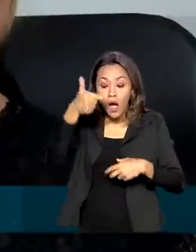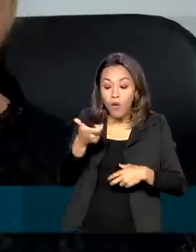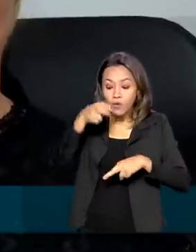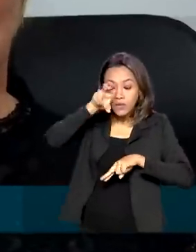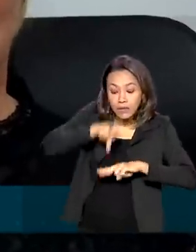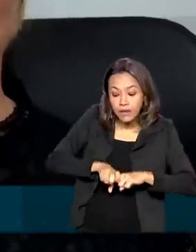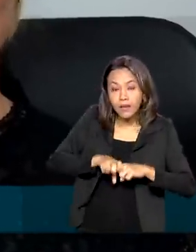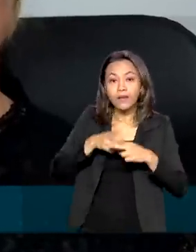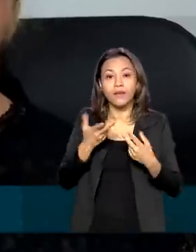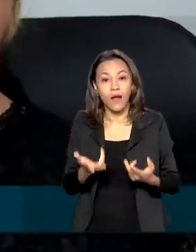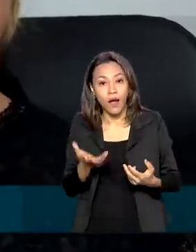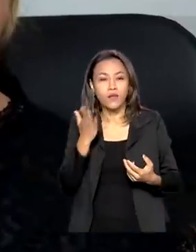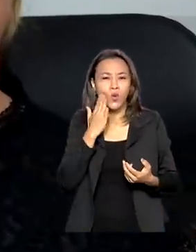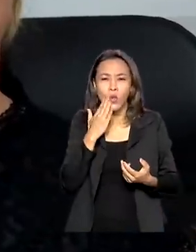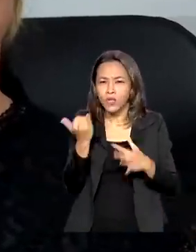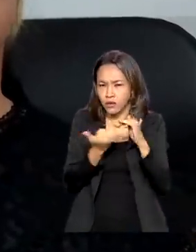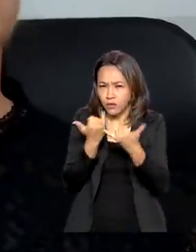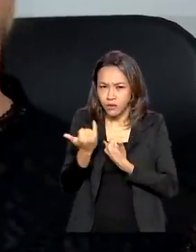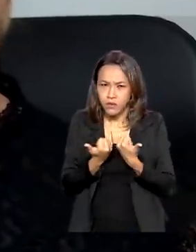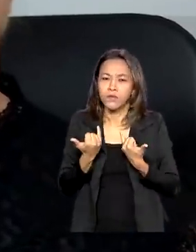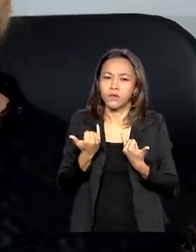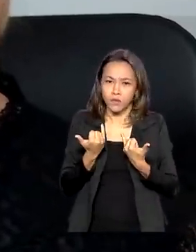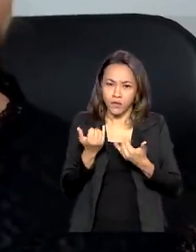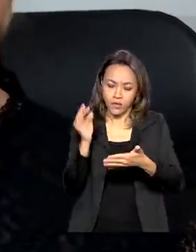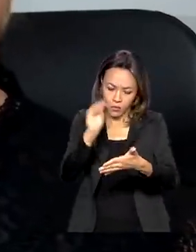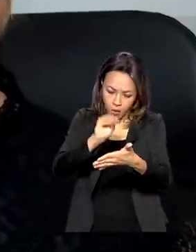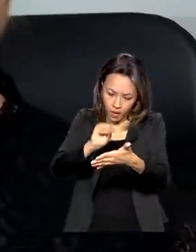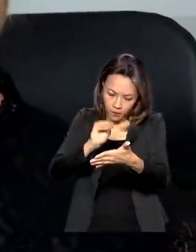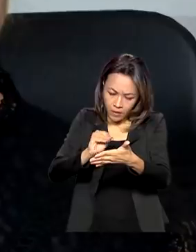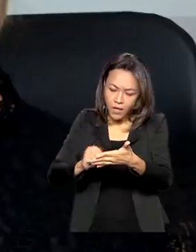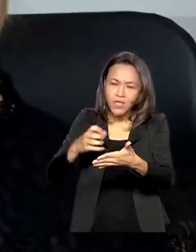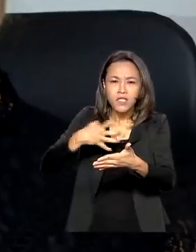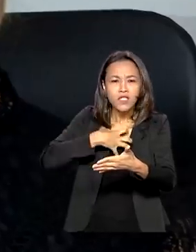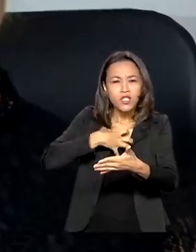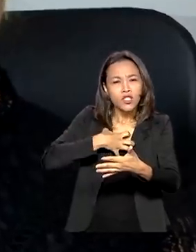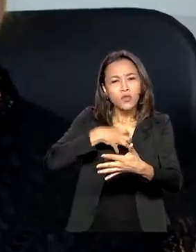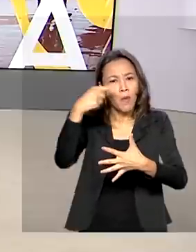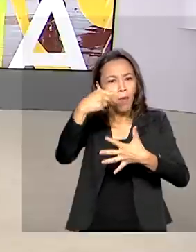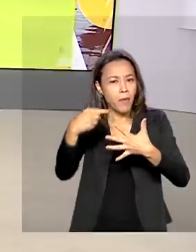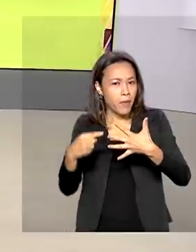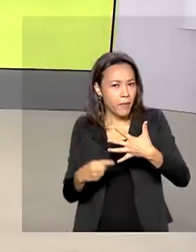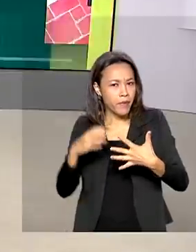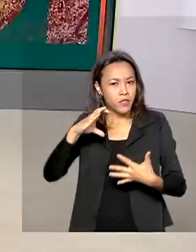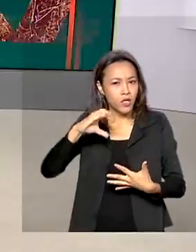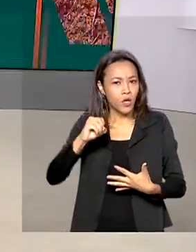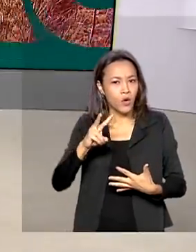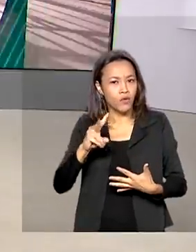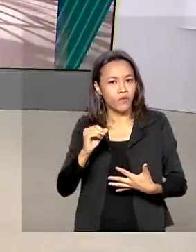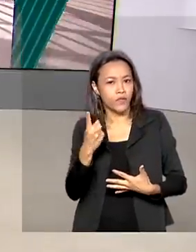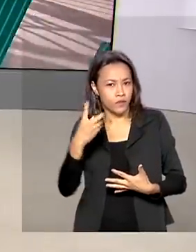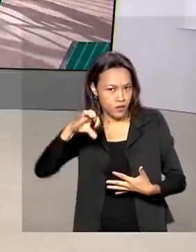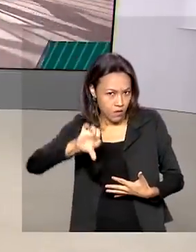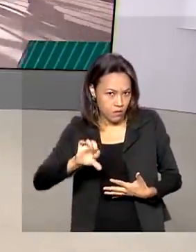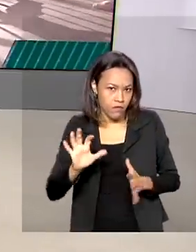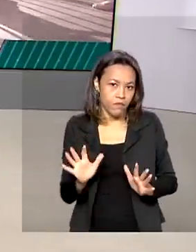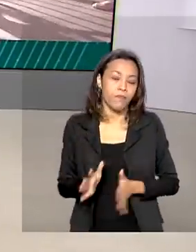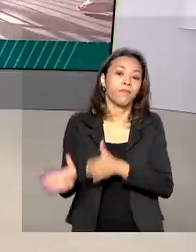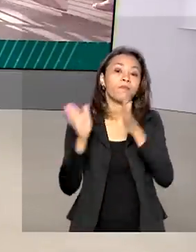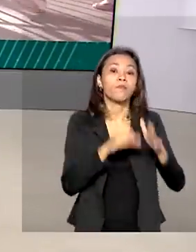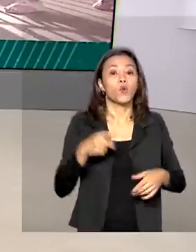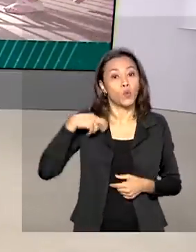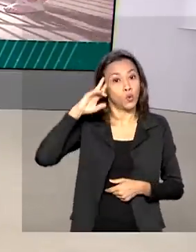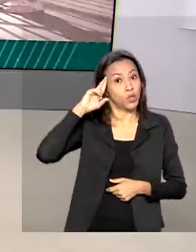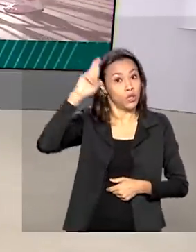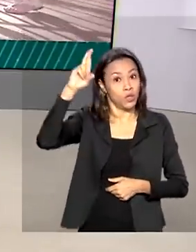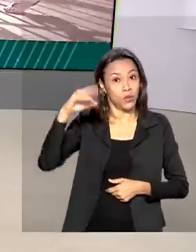gente estava sentado e se a gente estava com alguns sintomas da covid-19. E o diretor-presidente da Anvisa